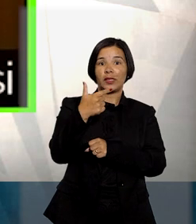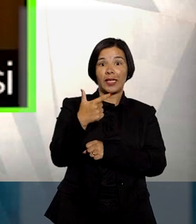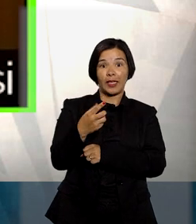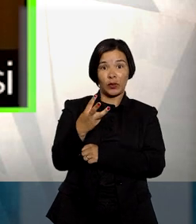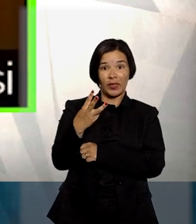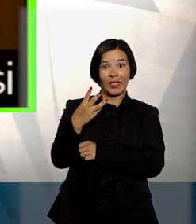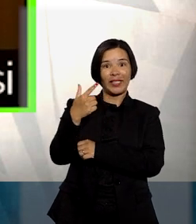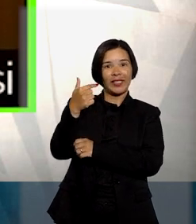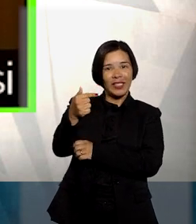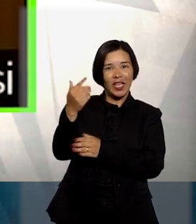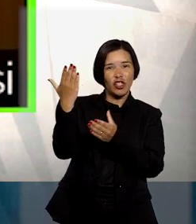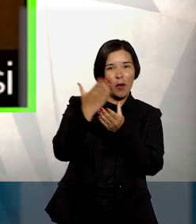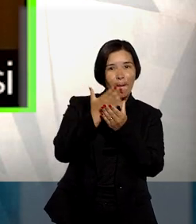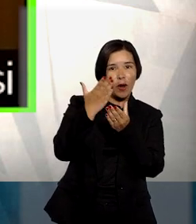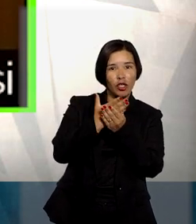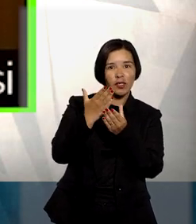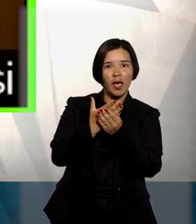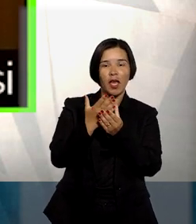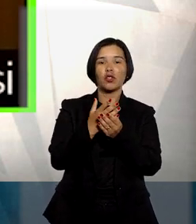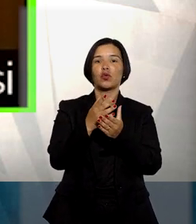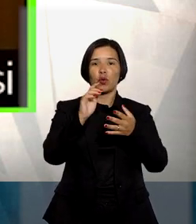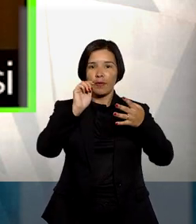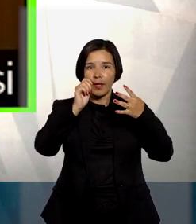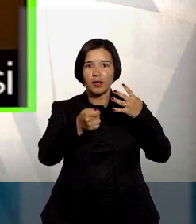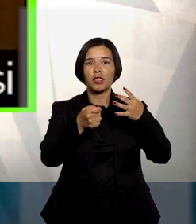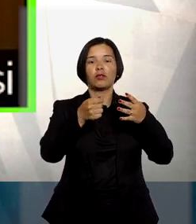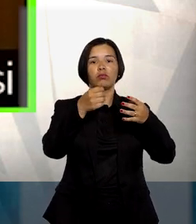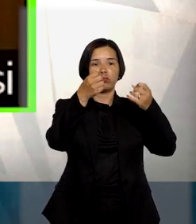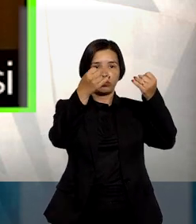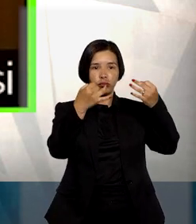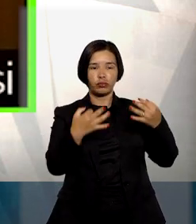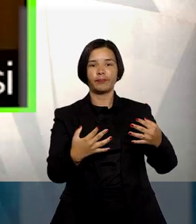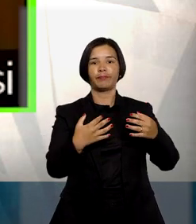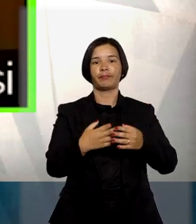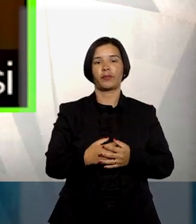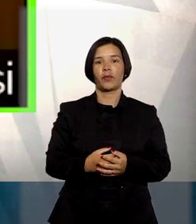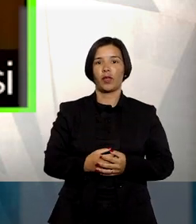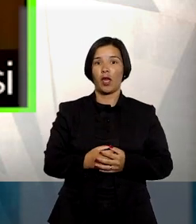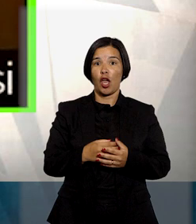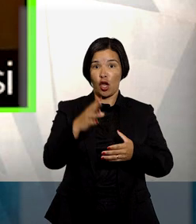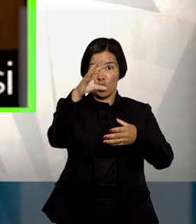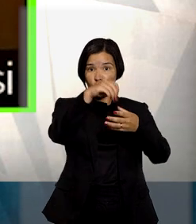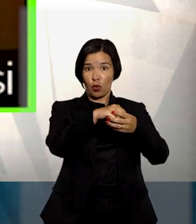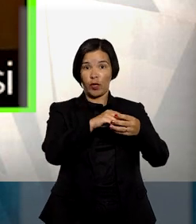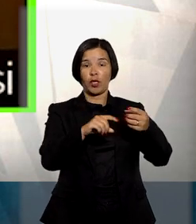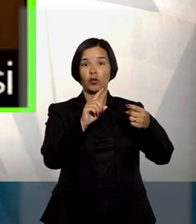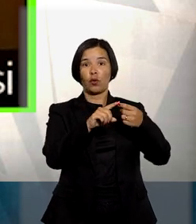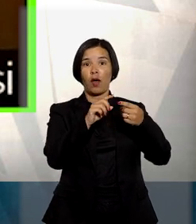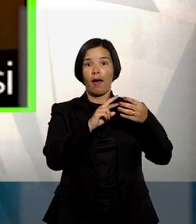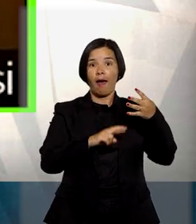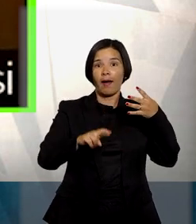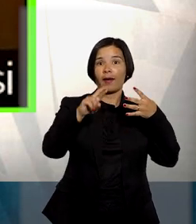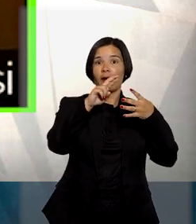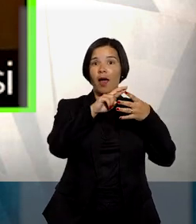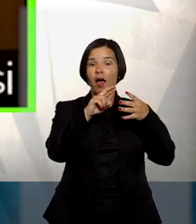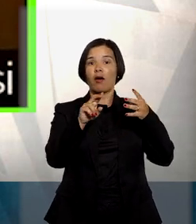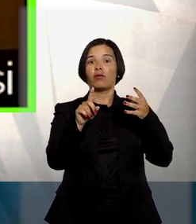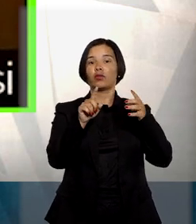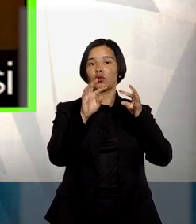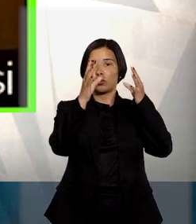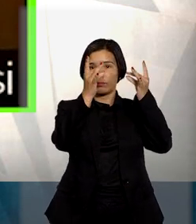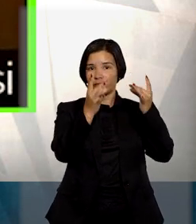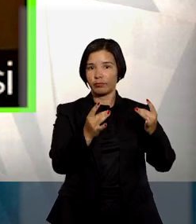237 mil processos foram decididos monocraticamente, incluindo agravos e embargos de